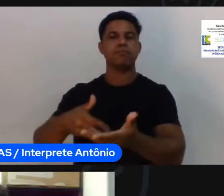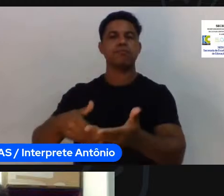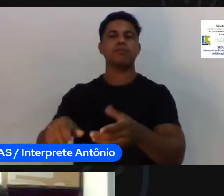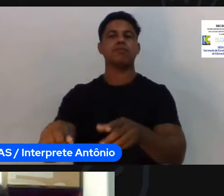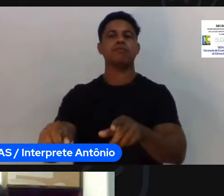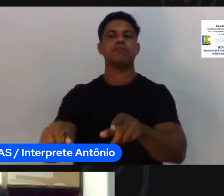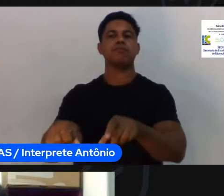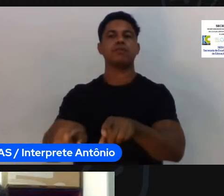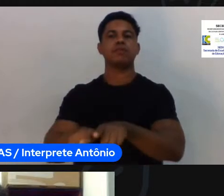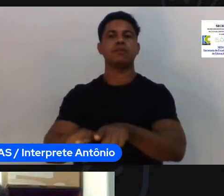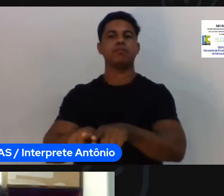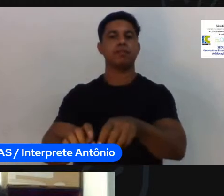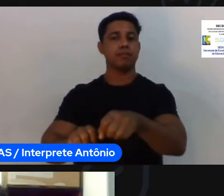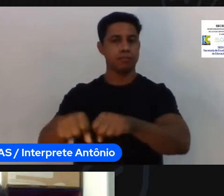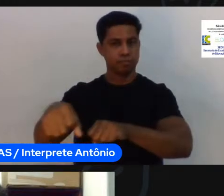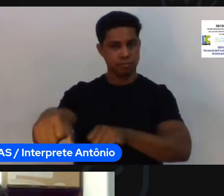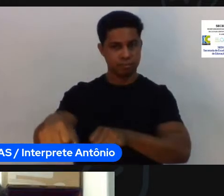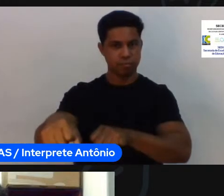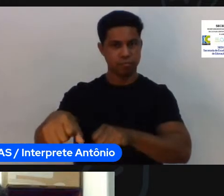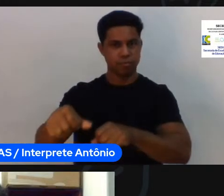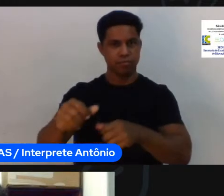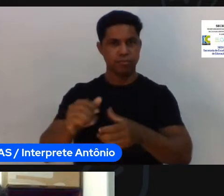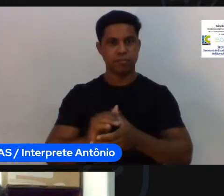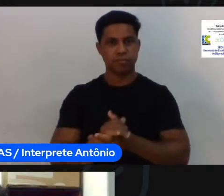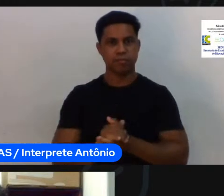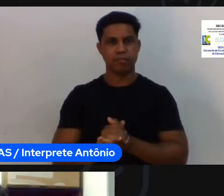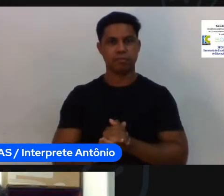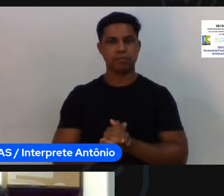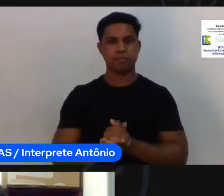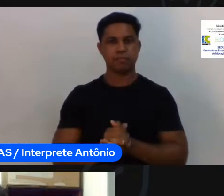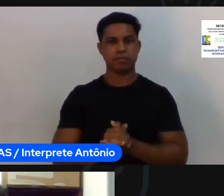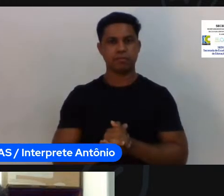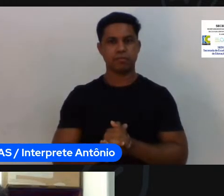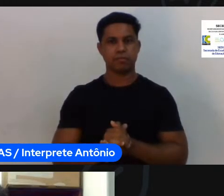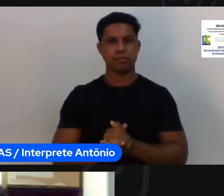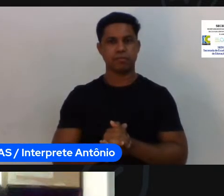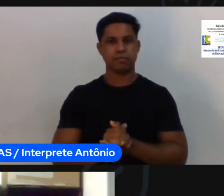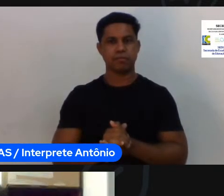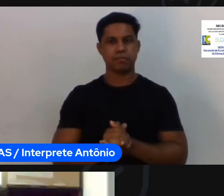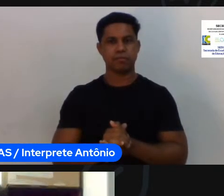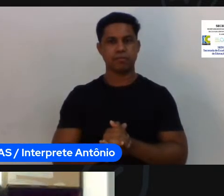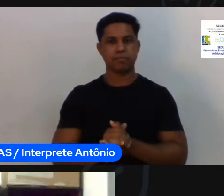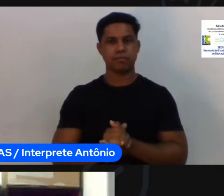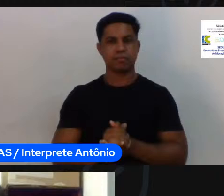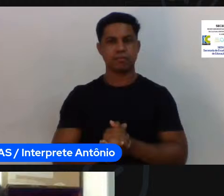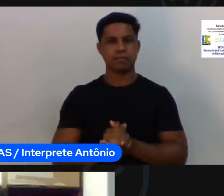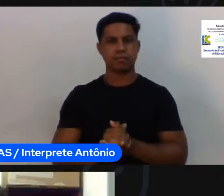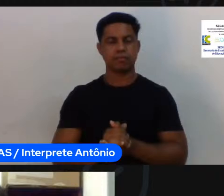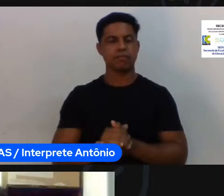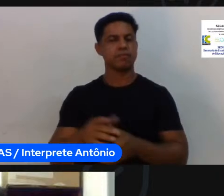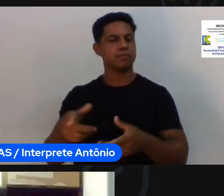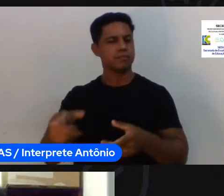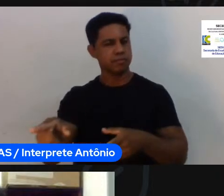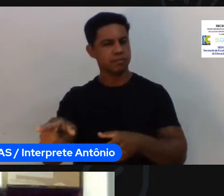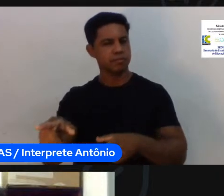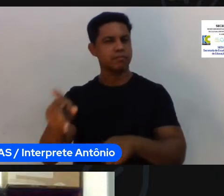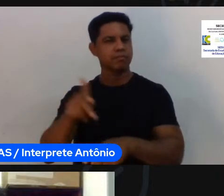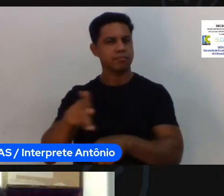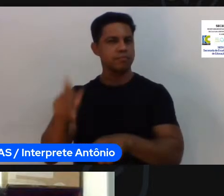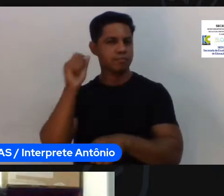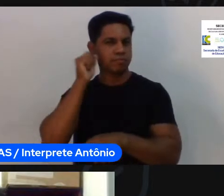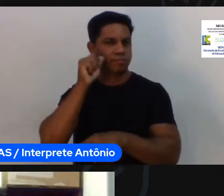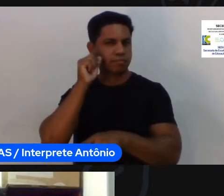pela Nippon Coach Developer Academy. Então, tem experiência como professora visitante